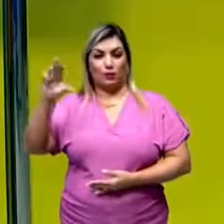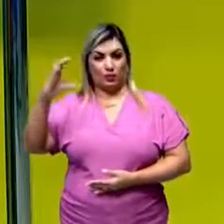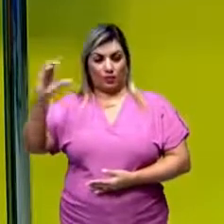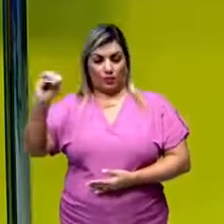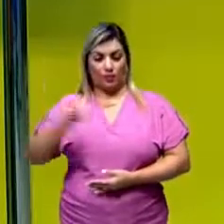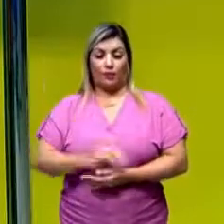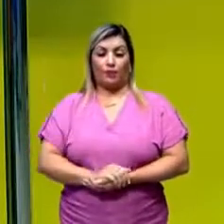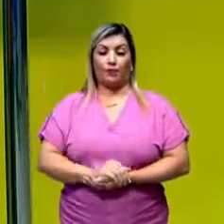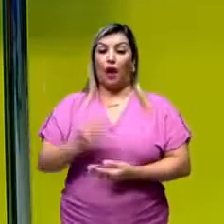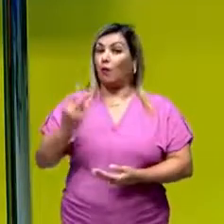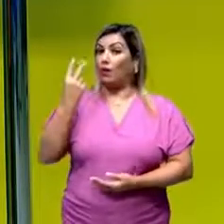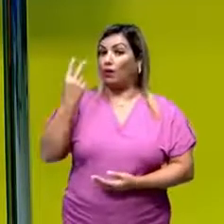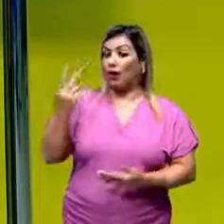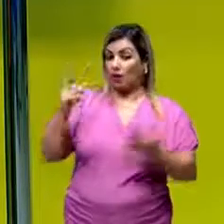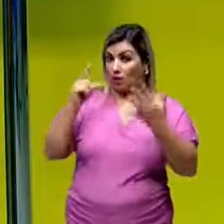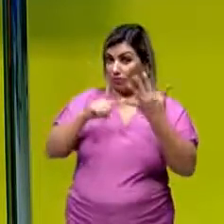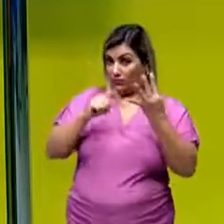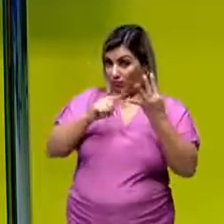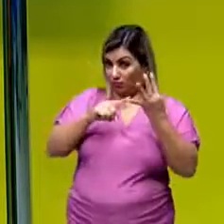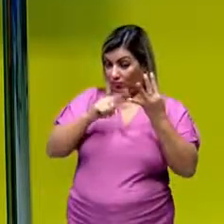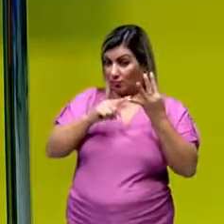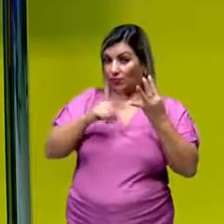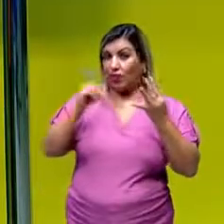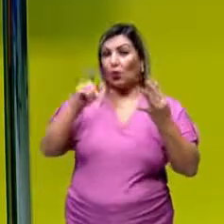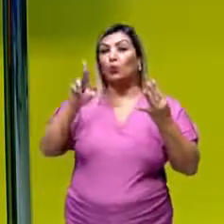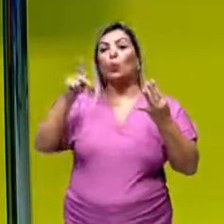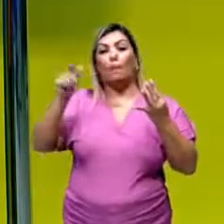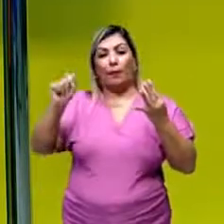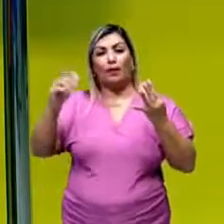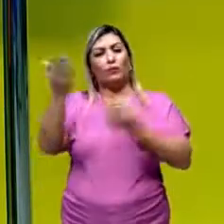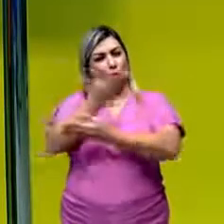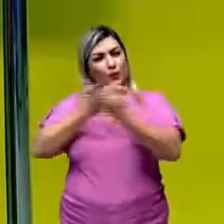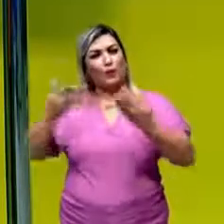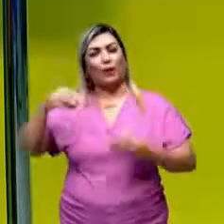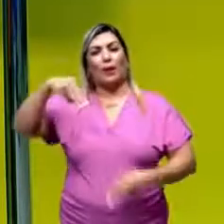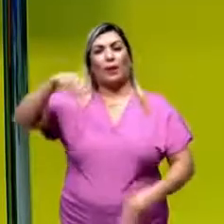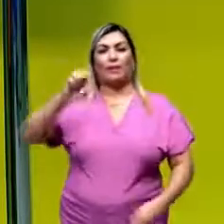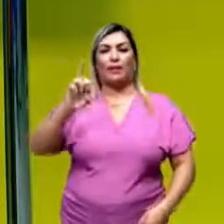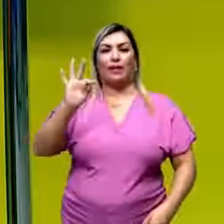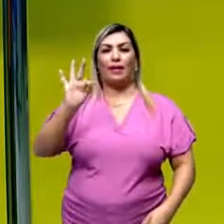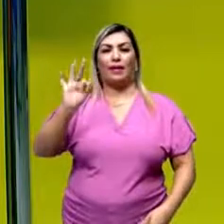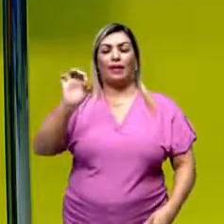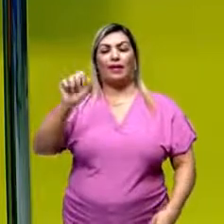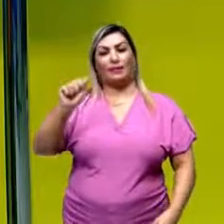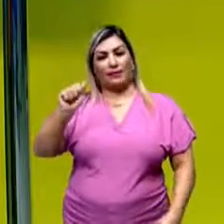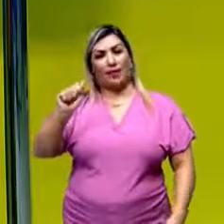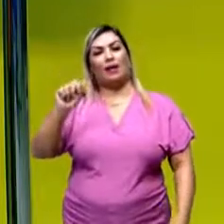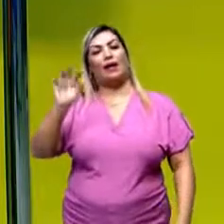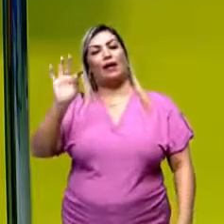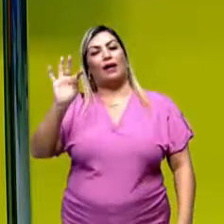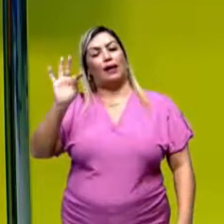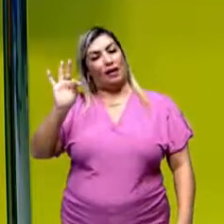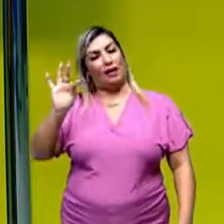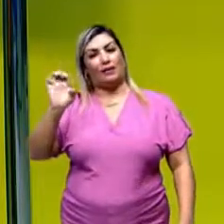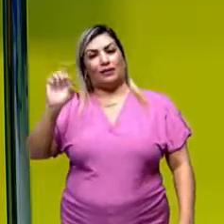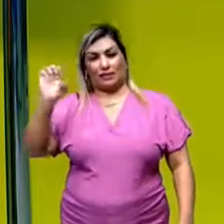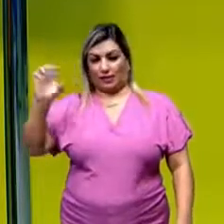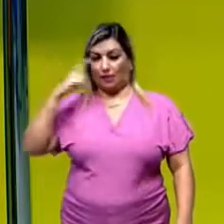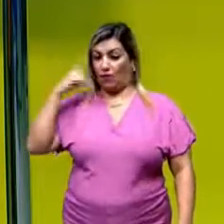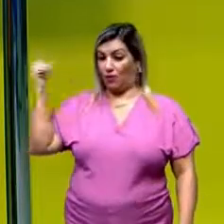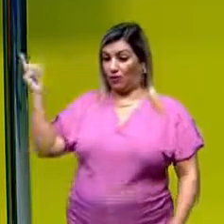de dupla troca ou metátese, né? Metátese significa transferir, transpor, né?